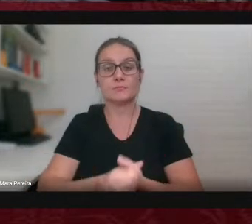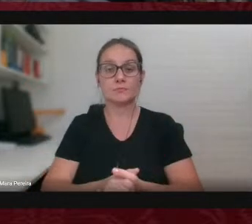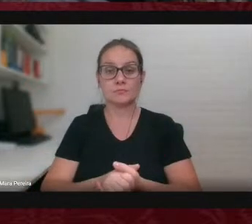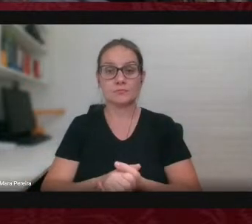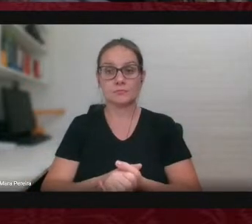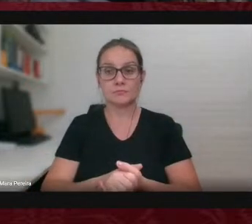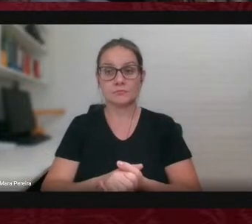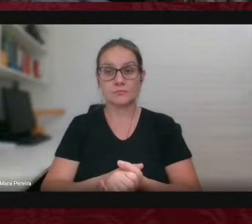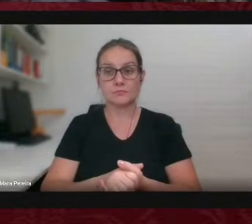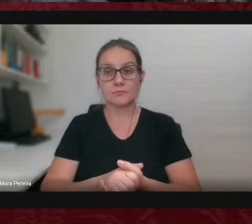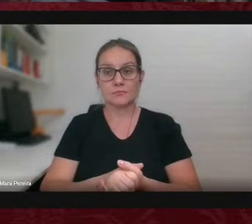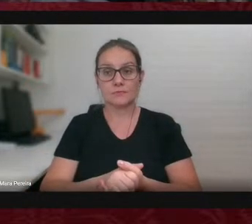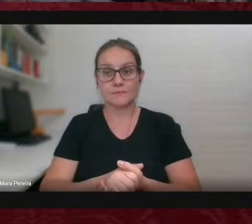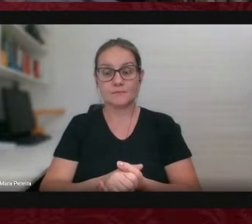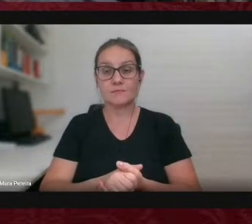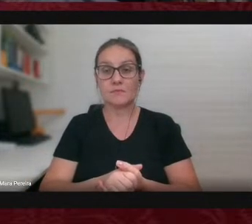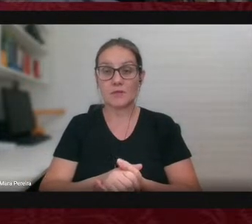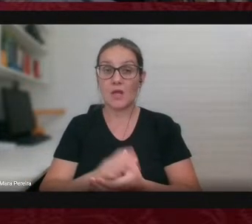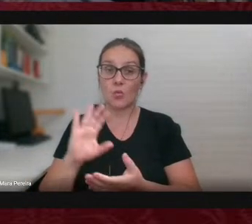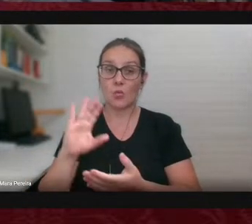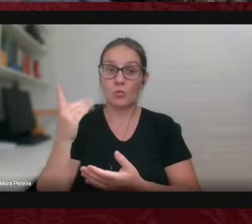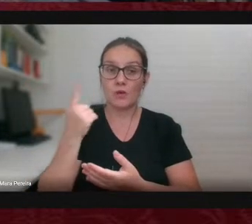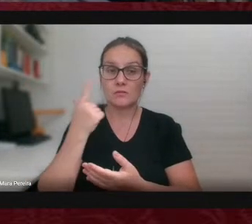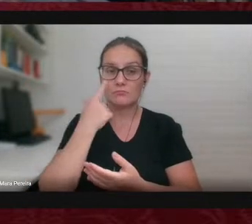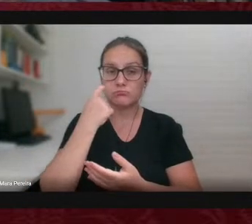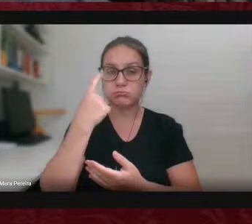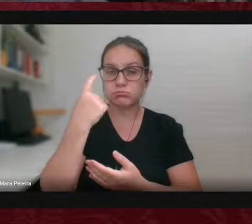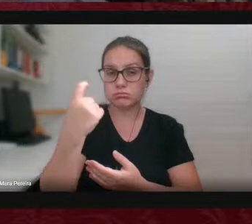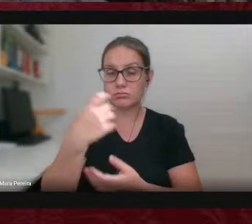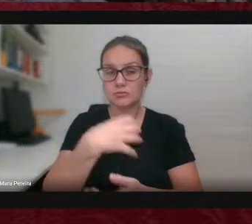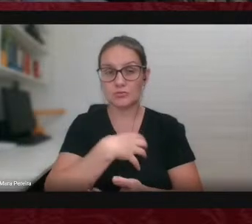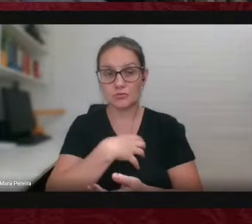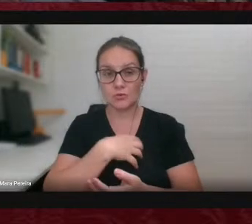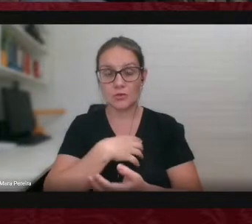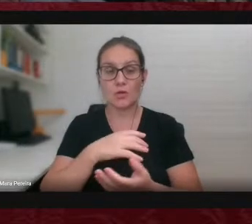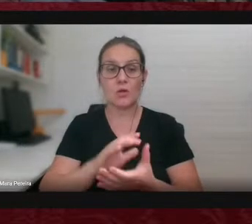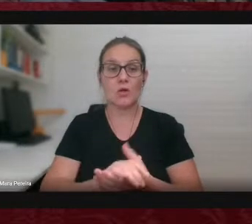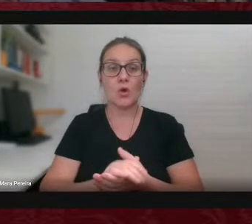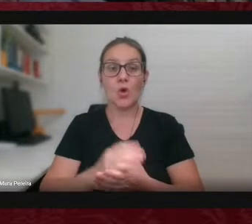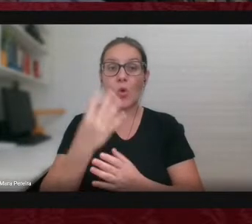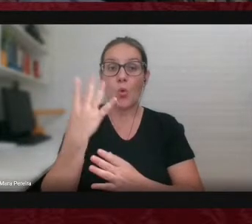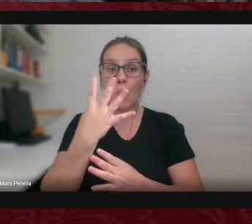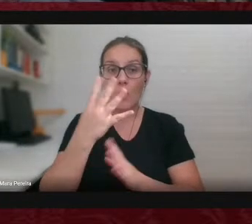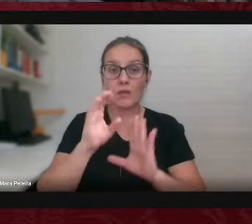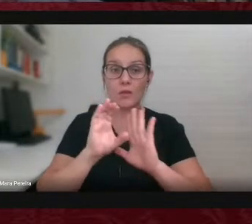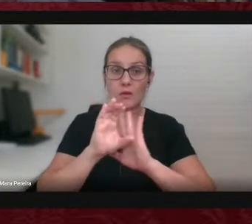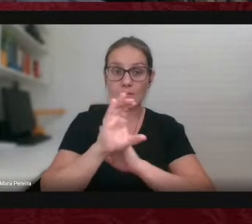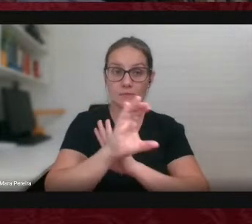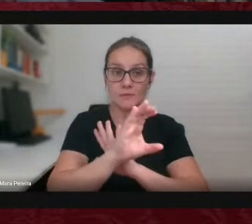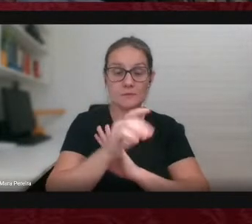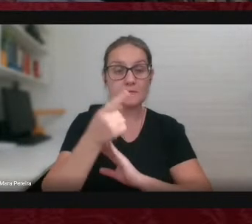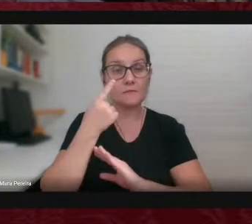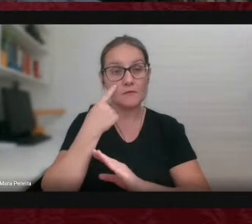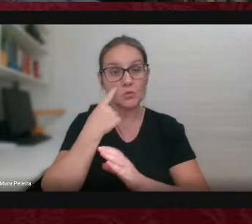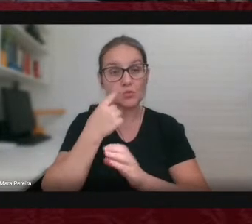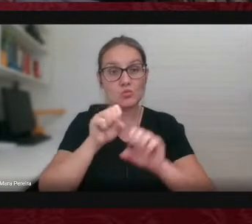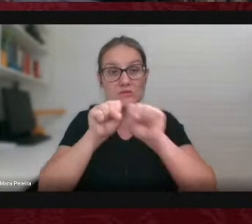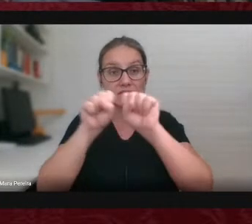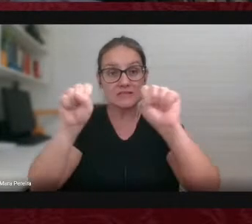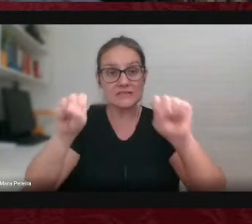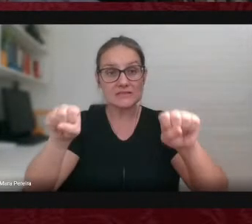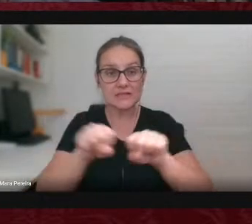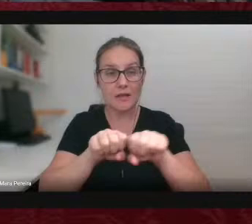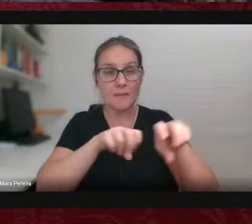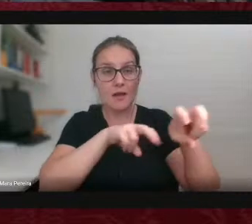de uma forma muito interessante. Na quarta parte do livro, a gente quantifica um sistema agroflorestal aqui em